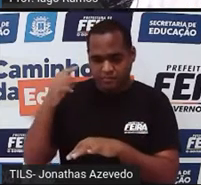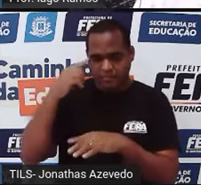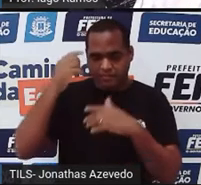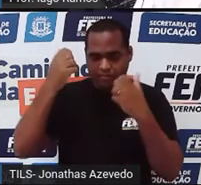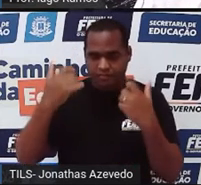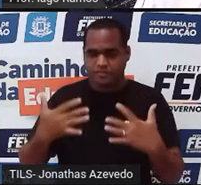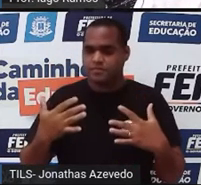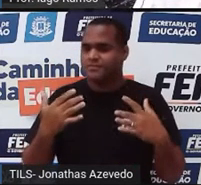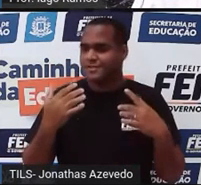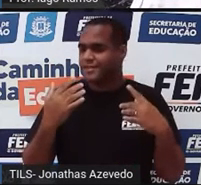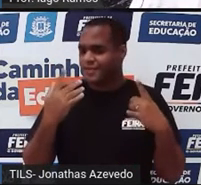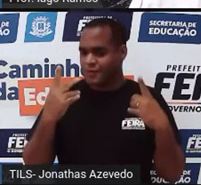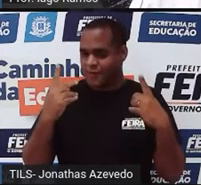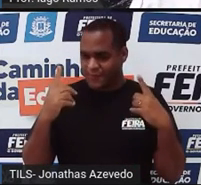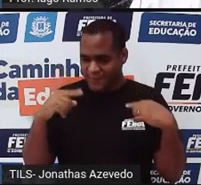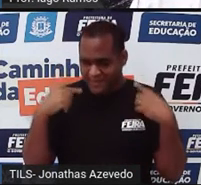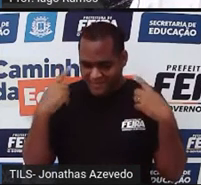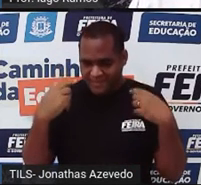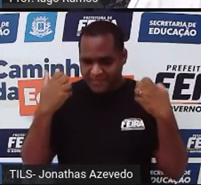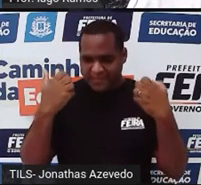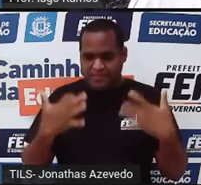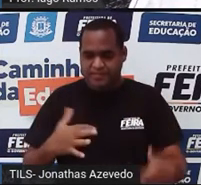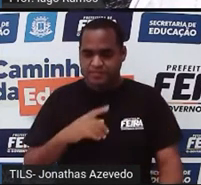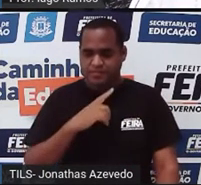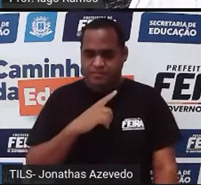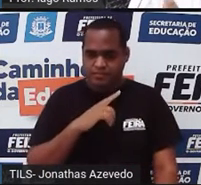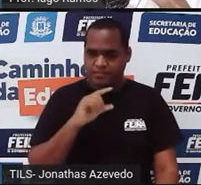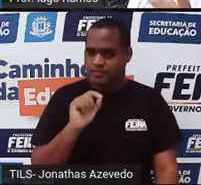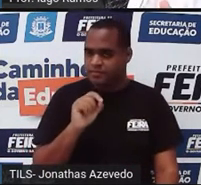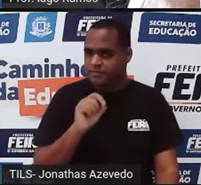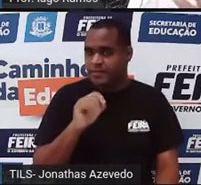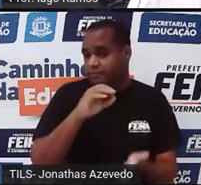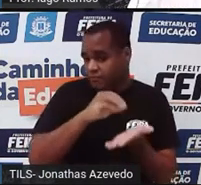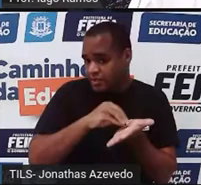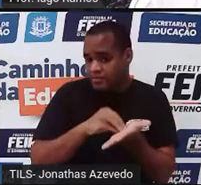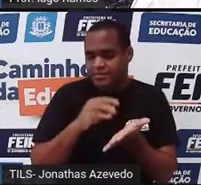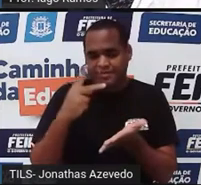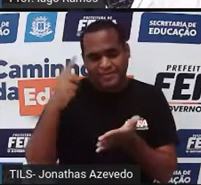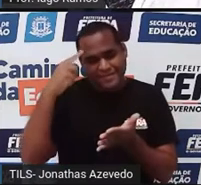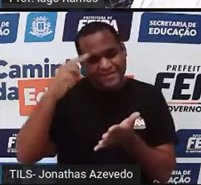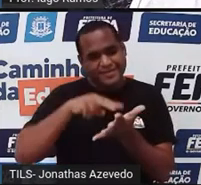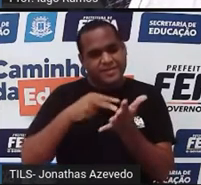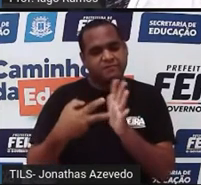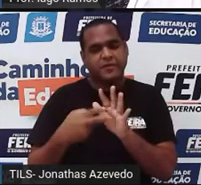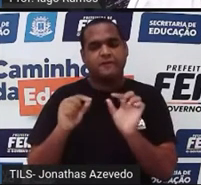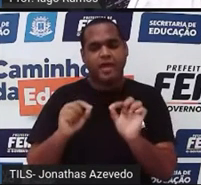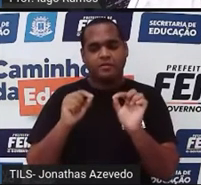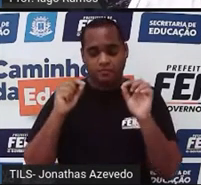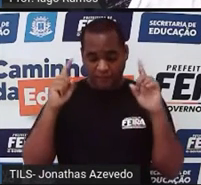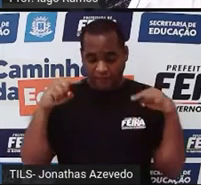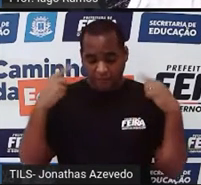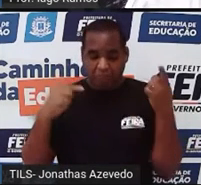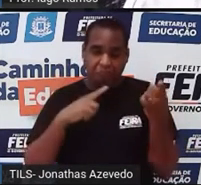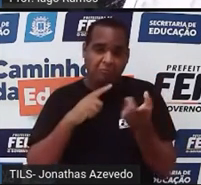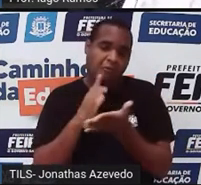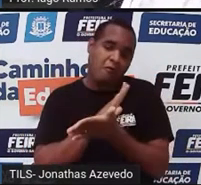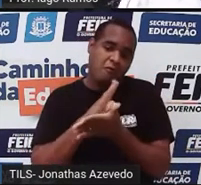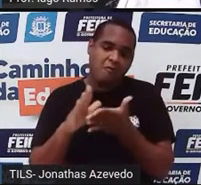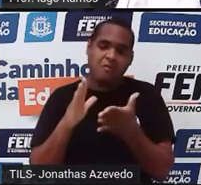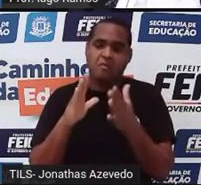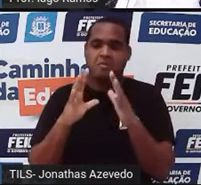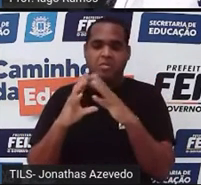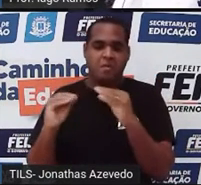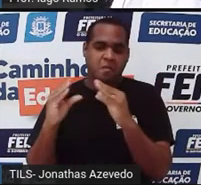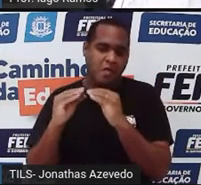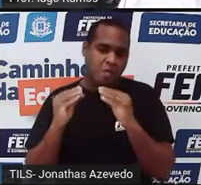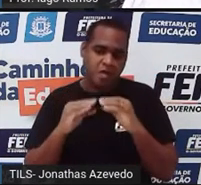ovelha do meu rebanho, sobrou pedrinhas, significa que alguma ovelha se perdeu no caminho, né? E aí é